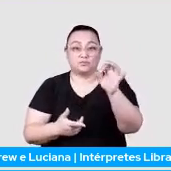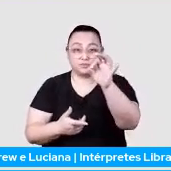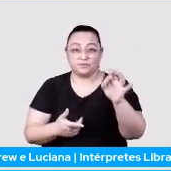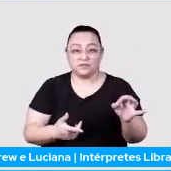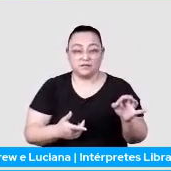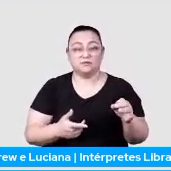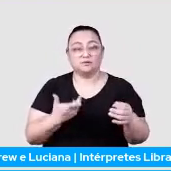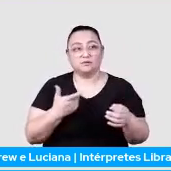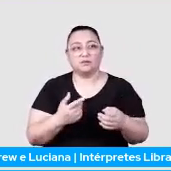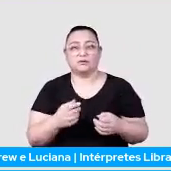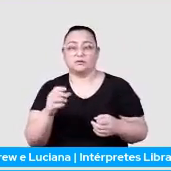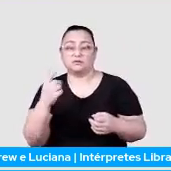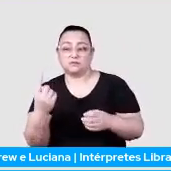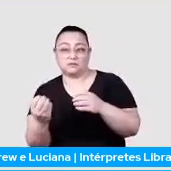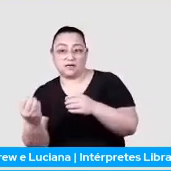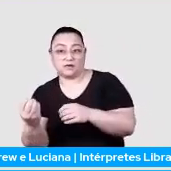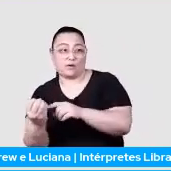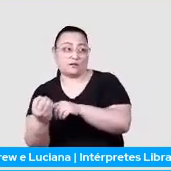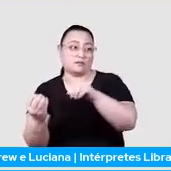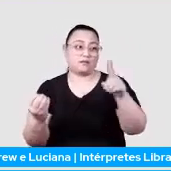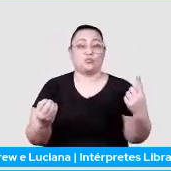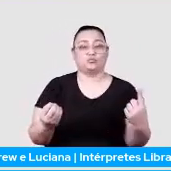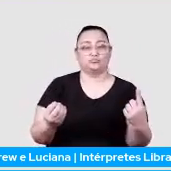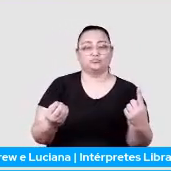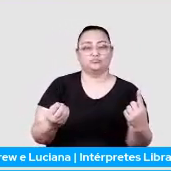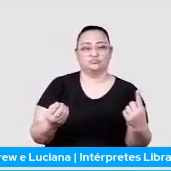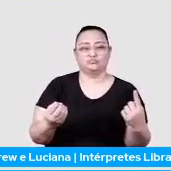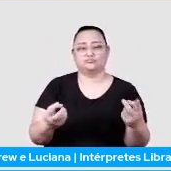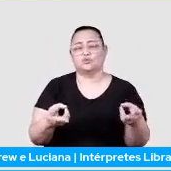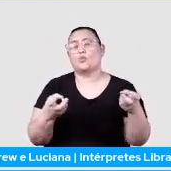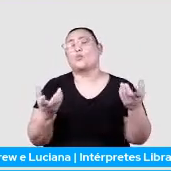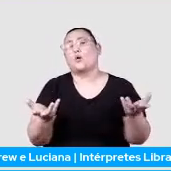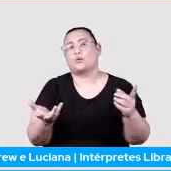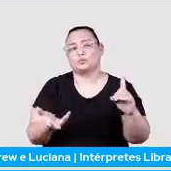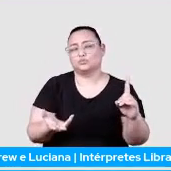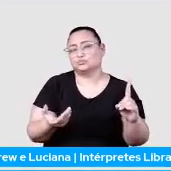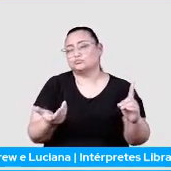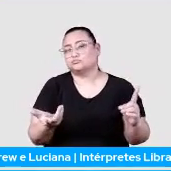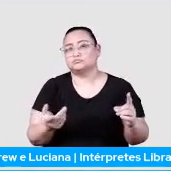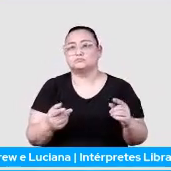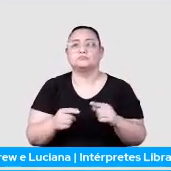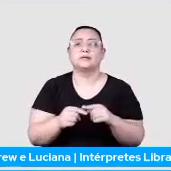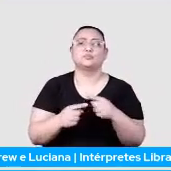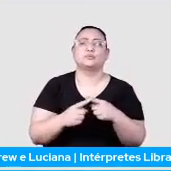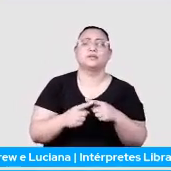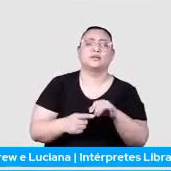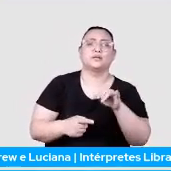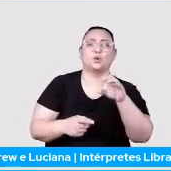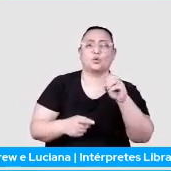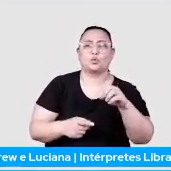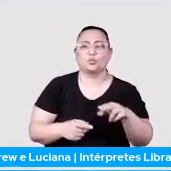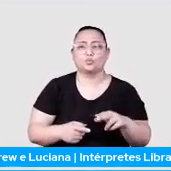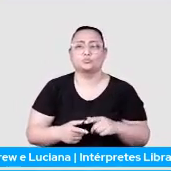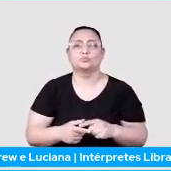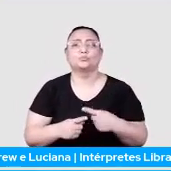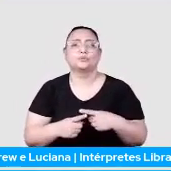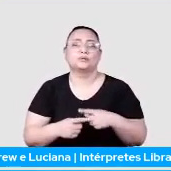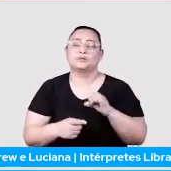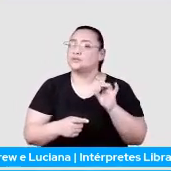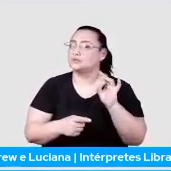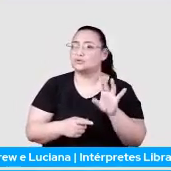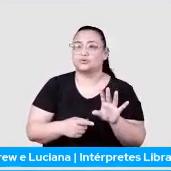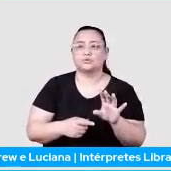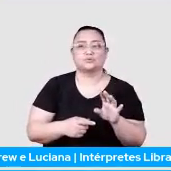é igual a 1. No caso aqui, usei greater than equal, mas podia ser só equal, porque no caso só vai ser